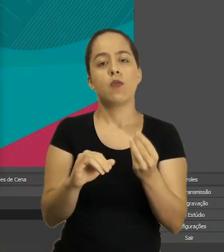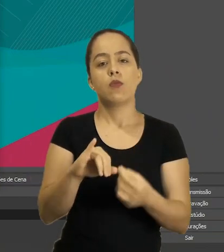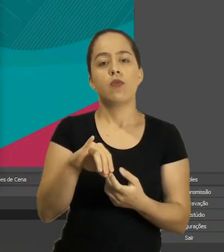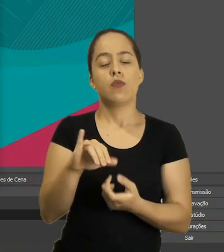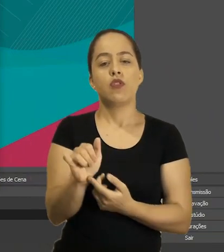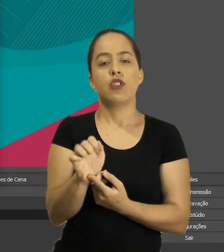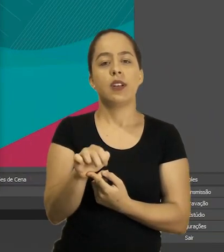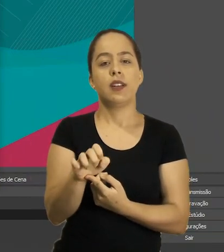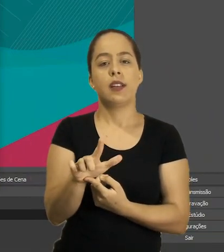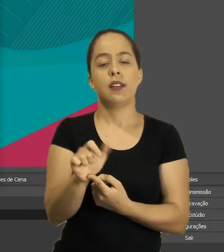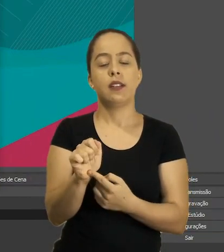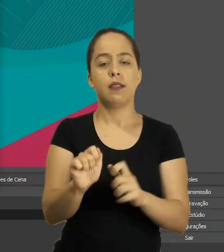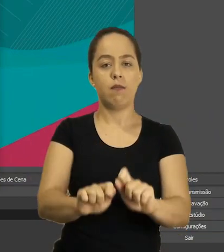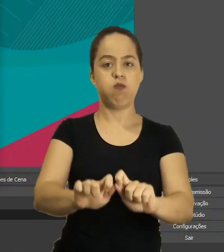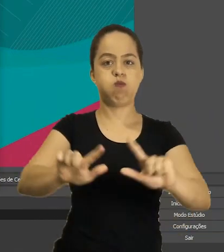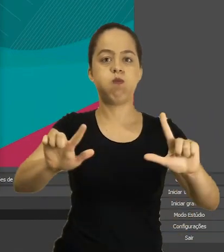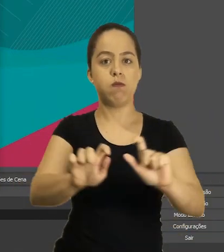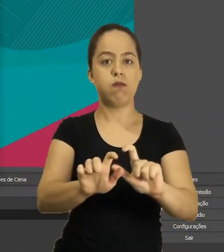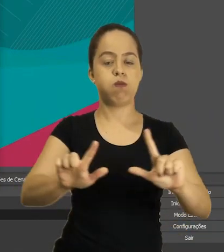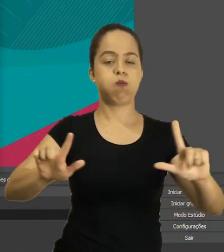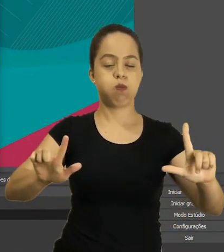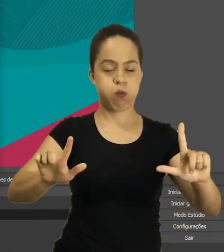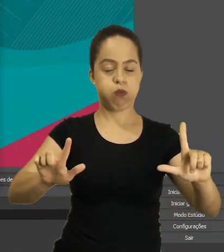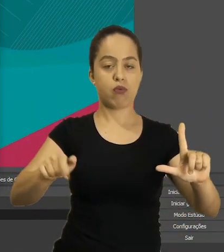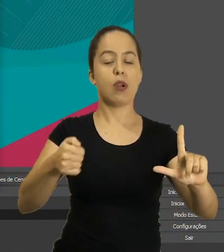o tamanho aqui da janela.